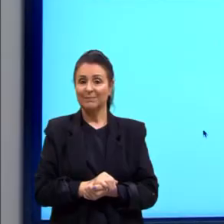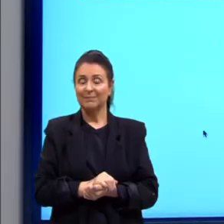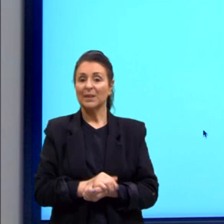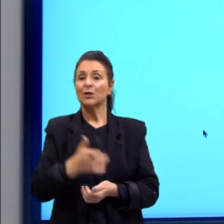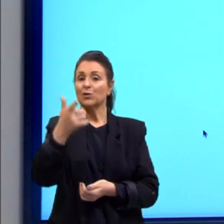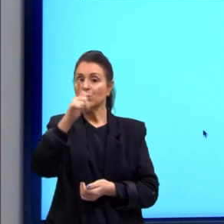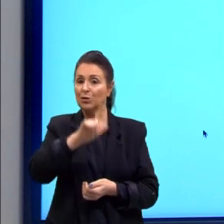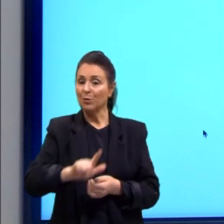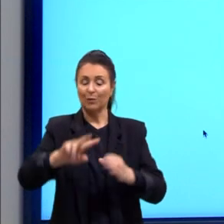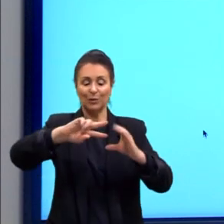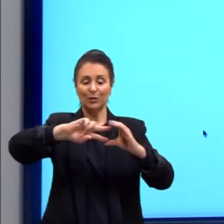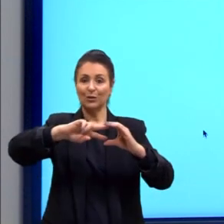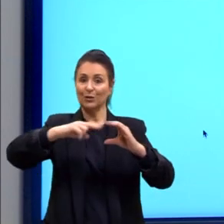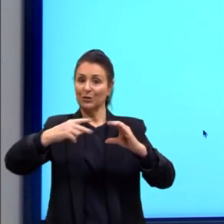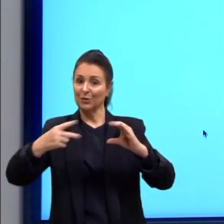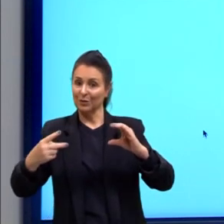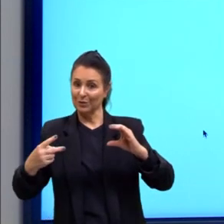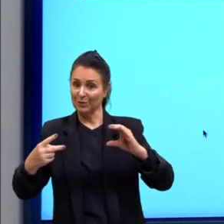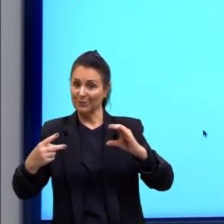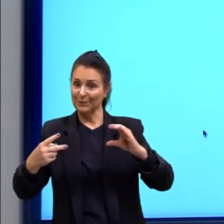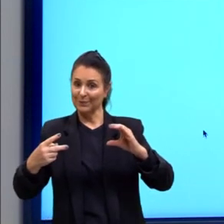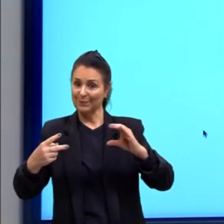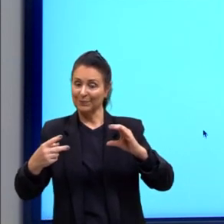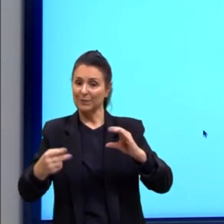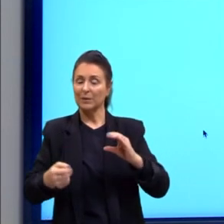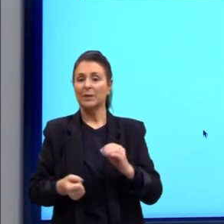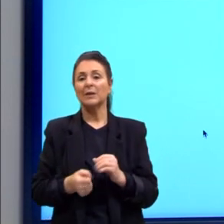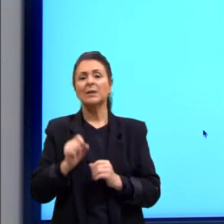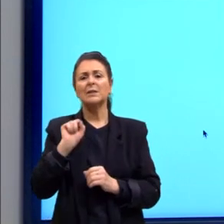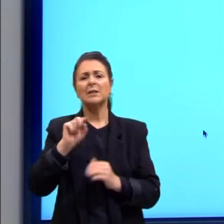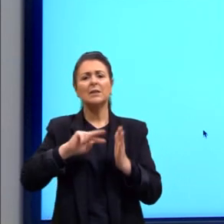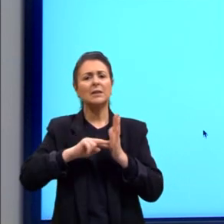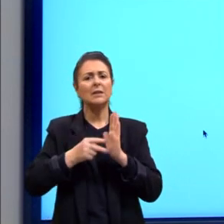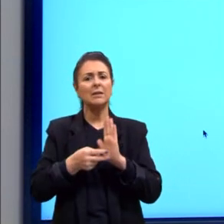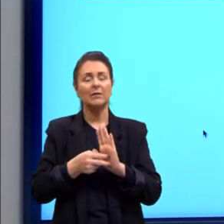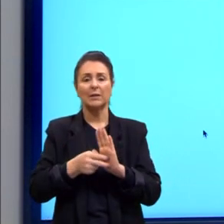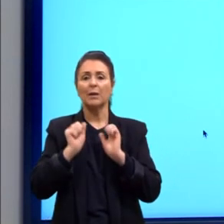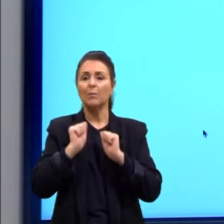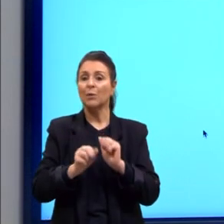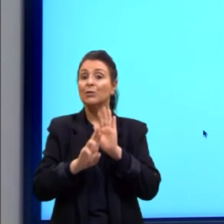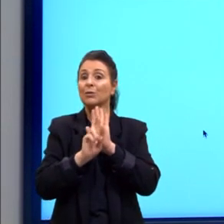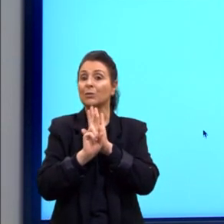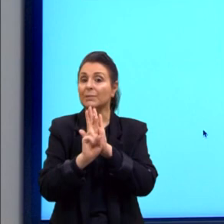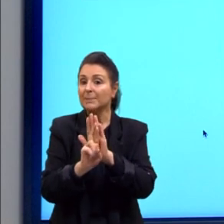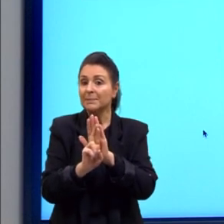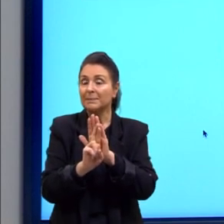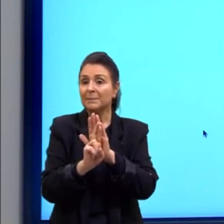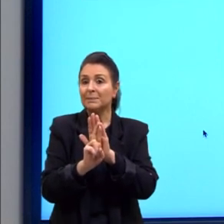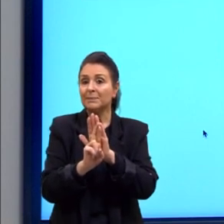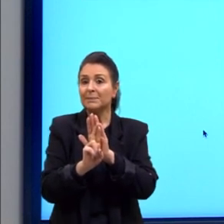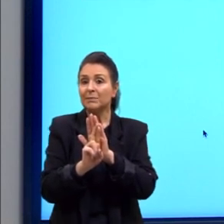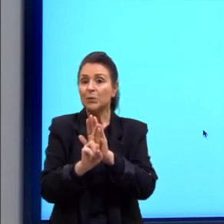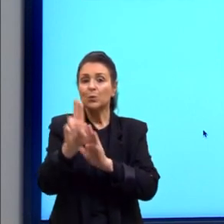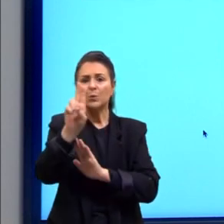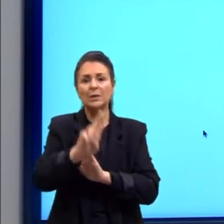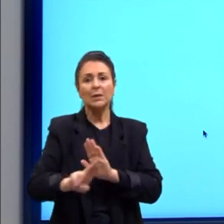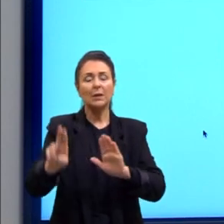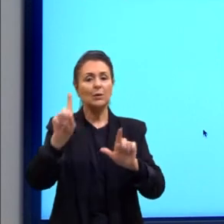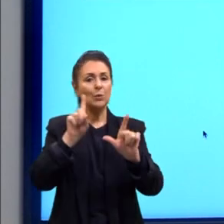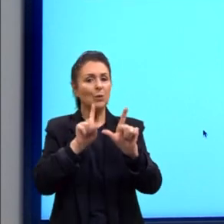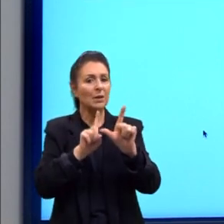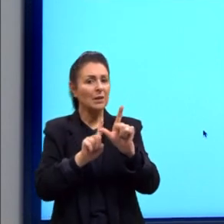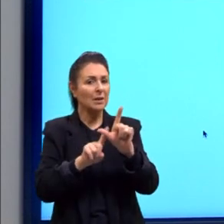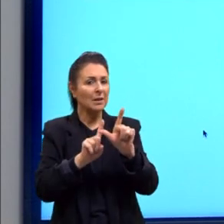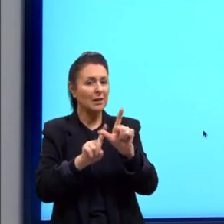Mais genótipo. Então, o genótipo a gente pode representar por letras. Aquelas